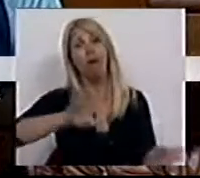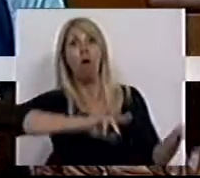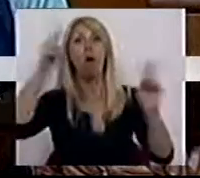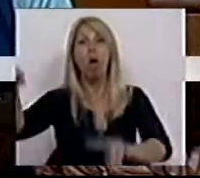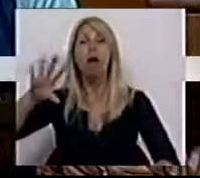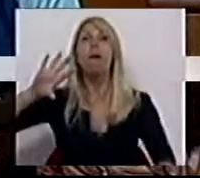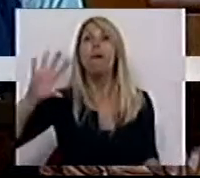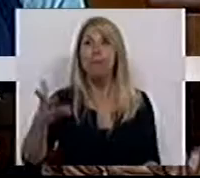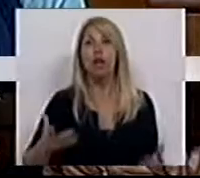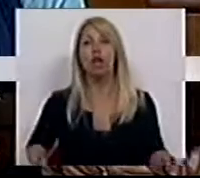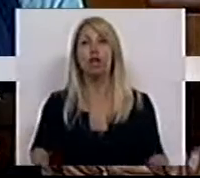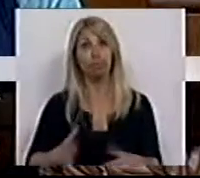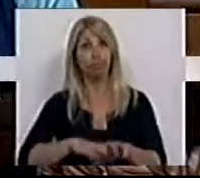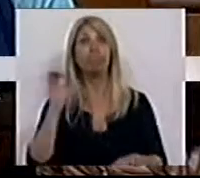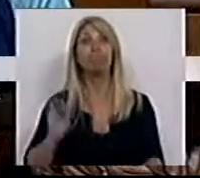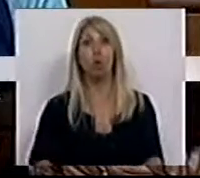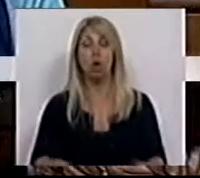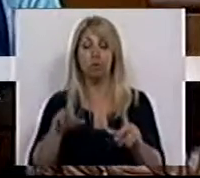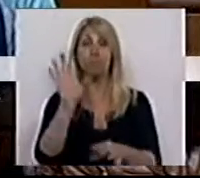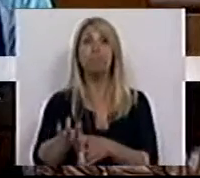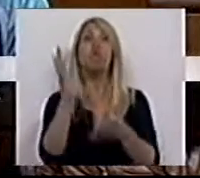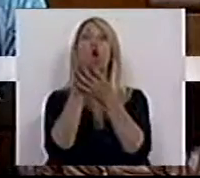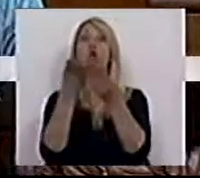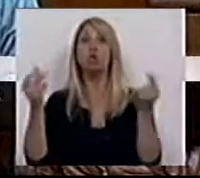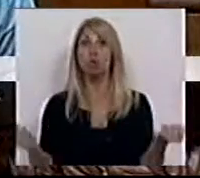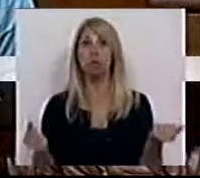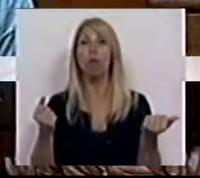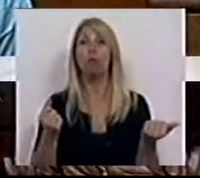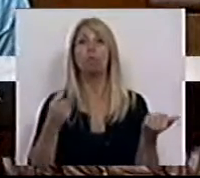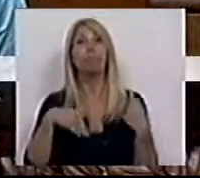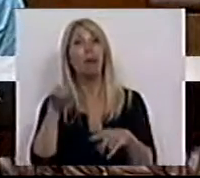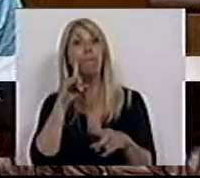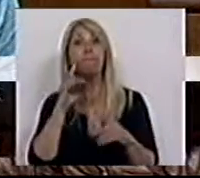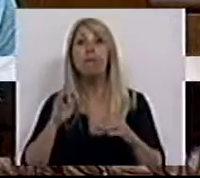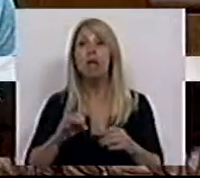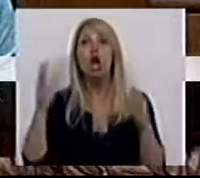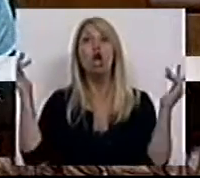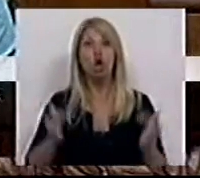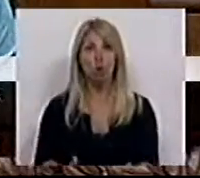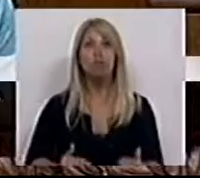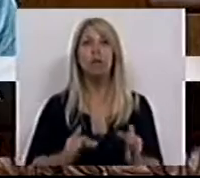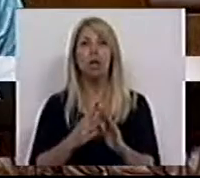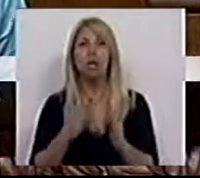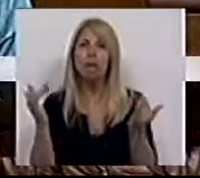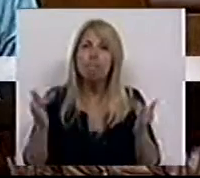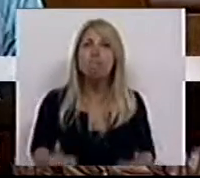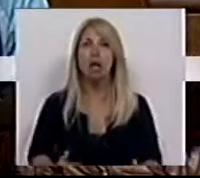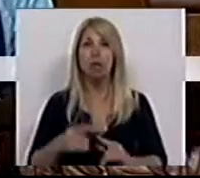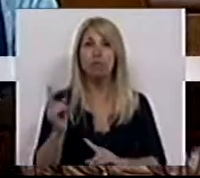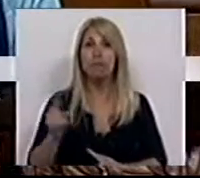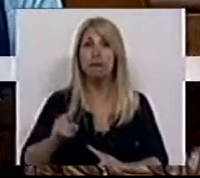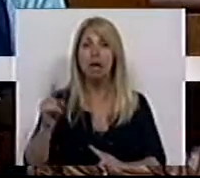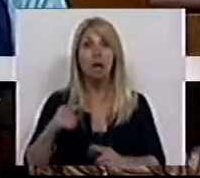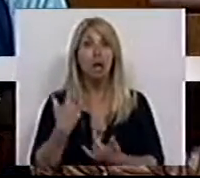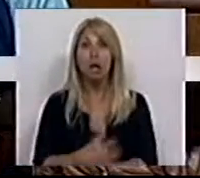pública. A solução para reduzir e melhor controlar a frequência de incêndios também passa